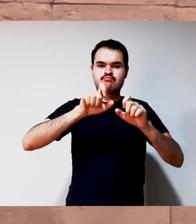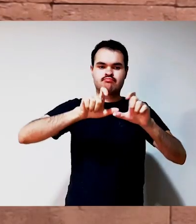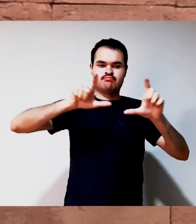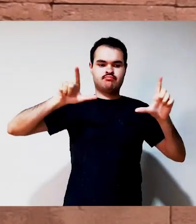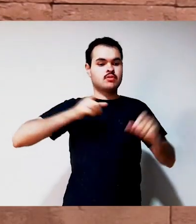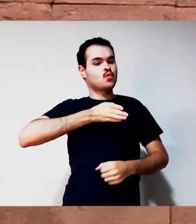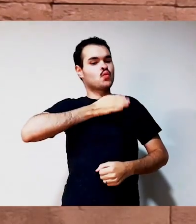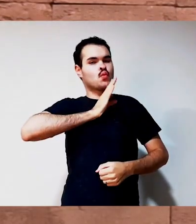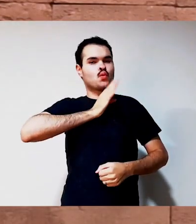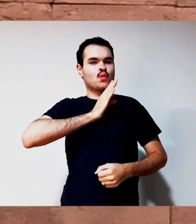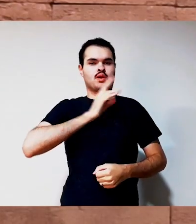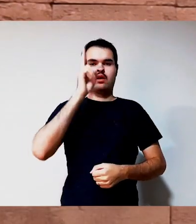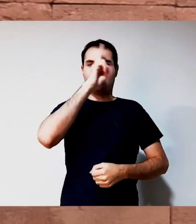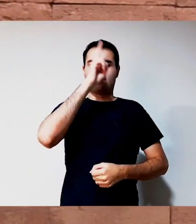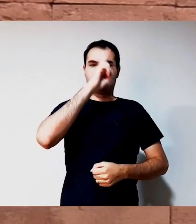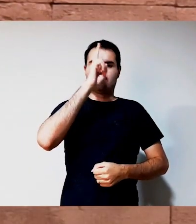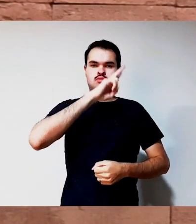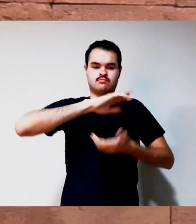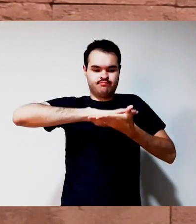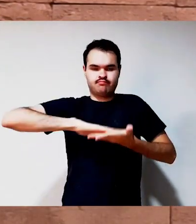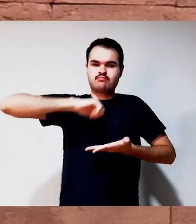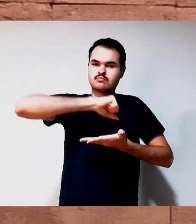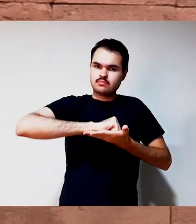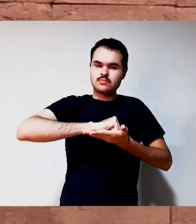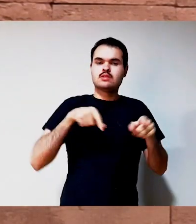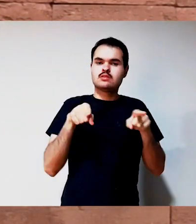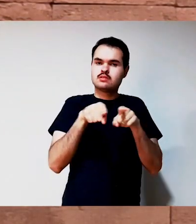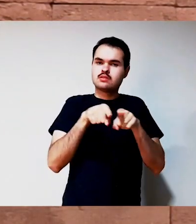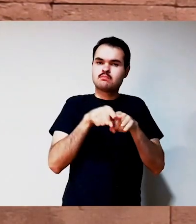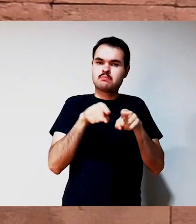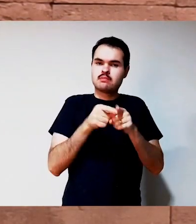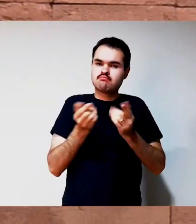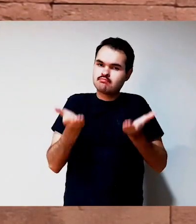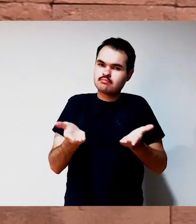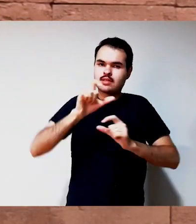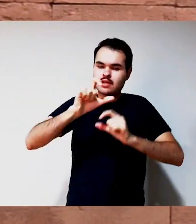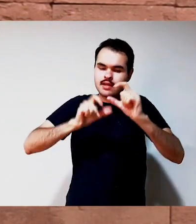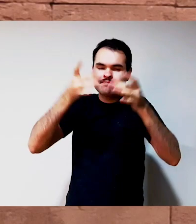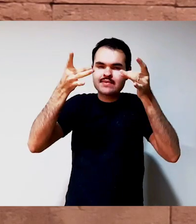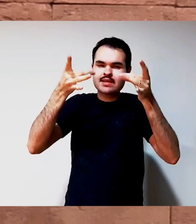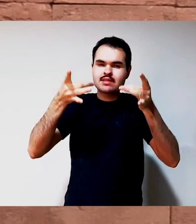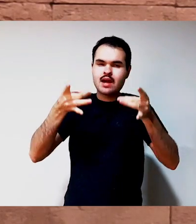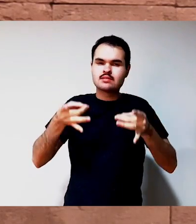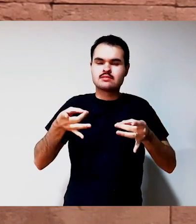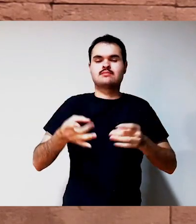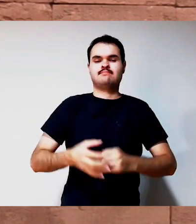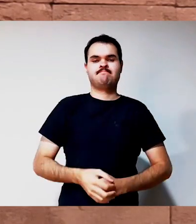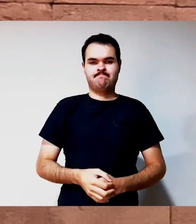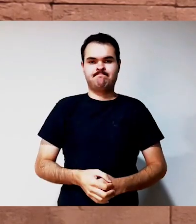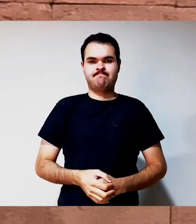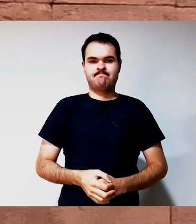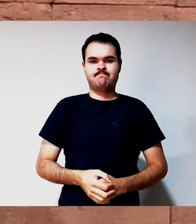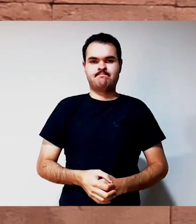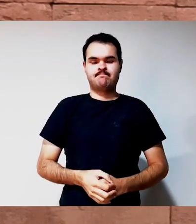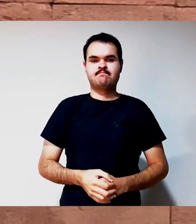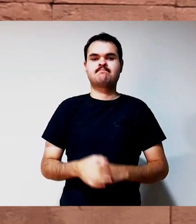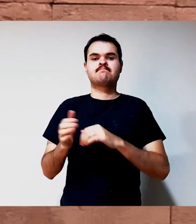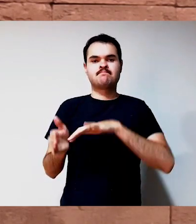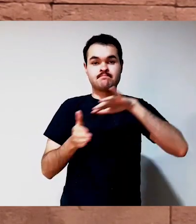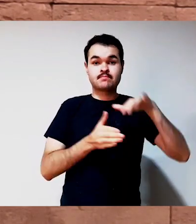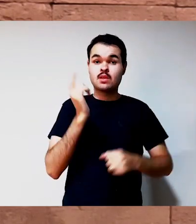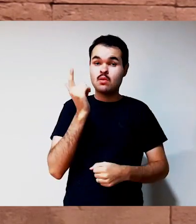Outro material super interessante em Libras, que também foi orientado pela professora Kelly César, é a HQ